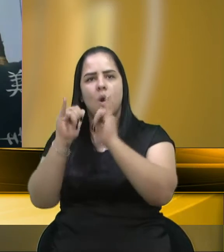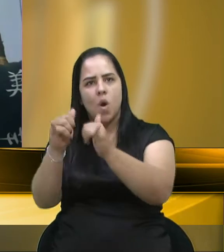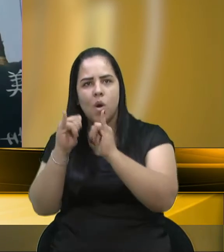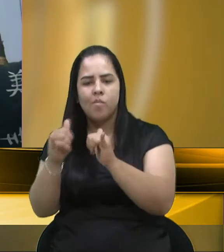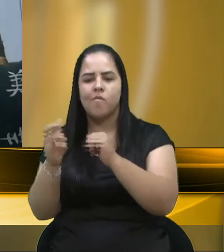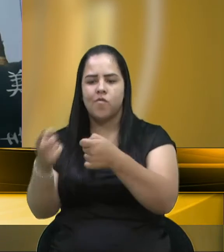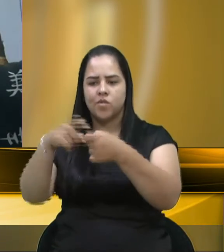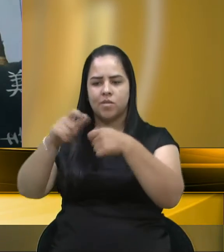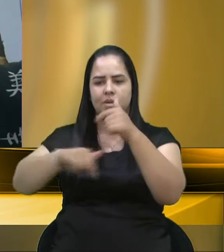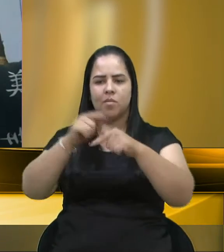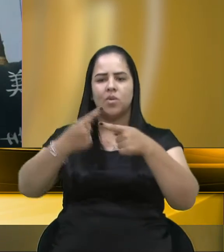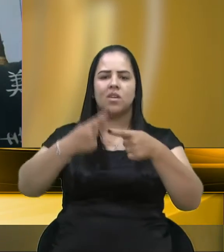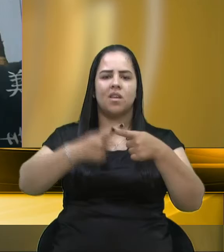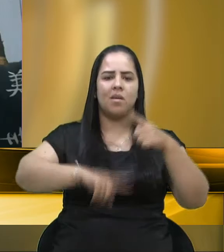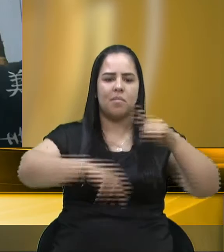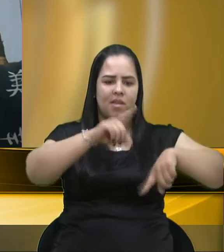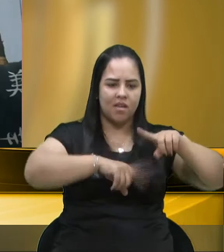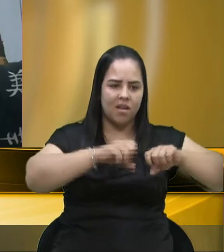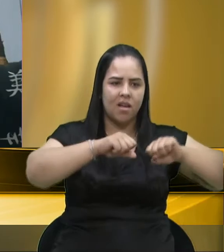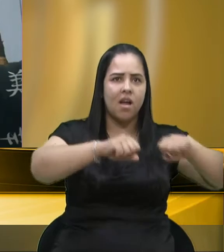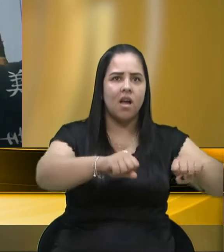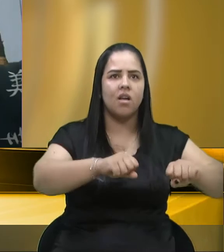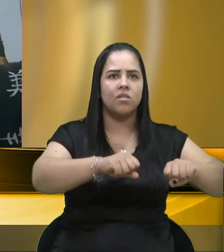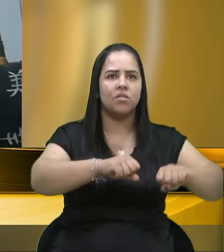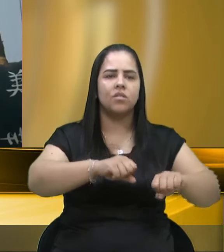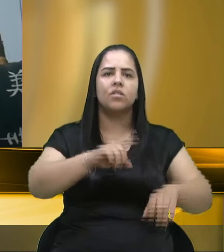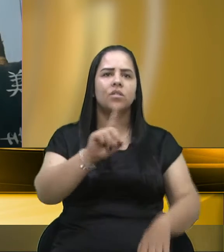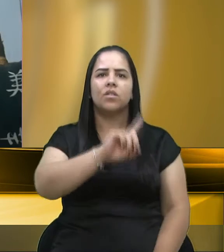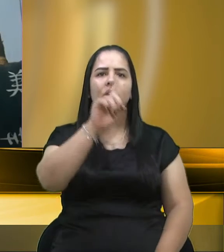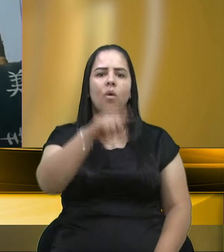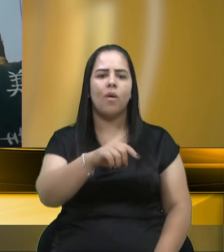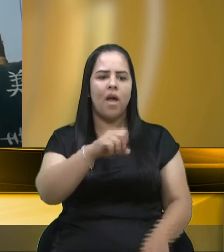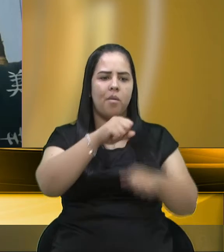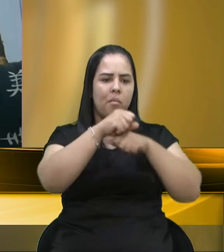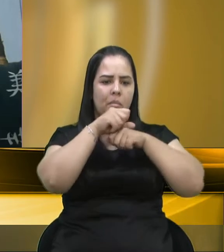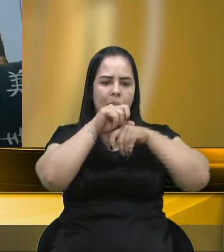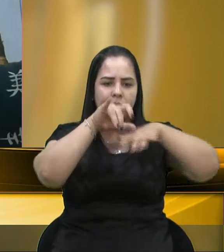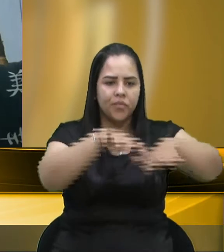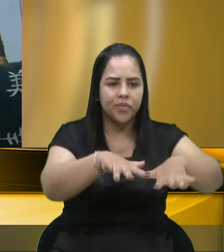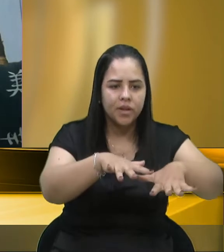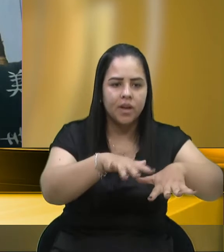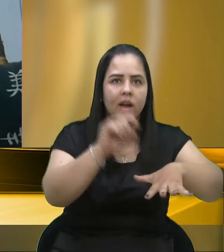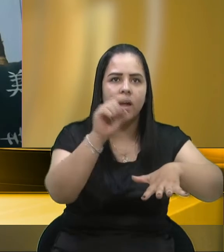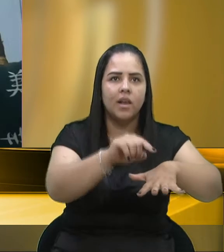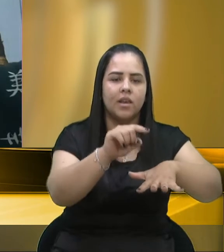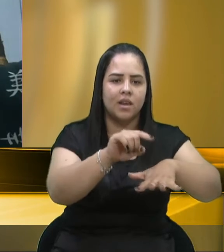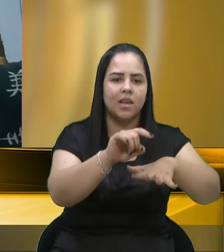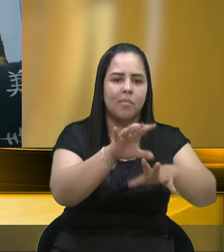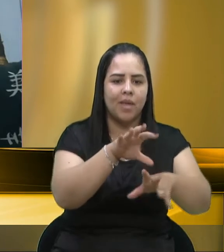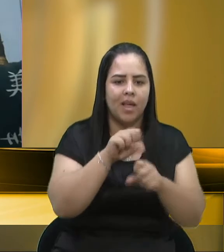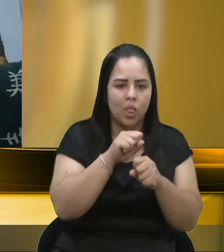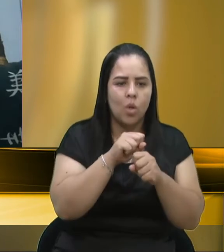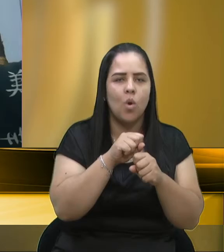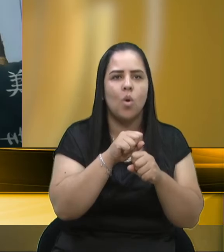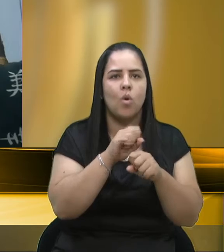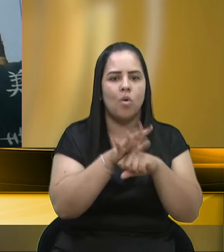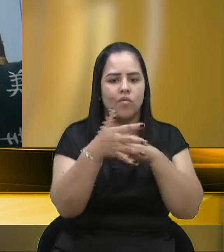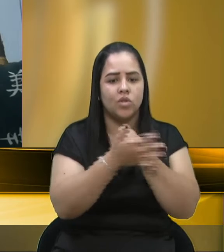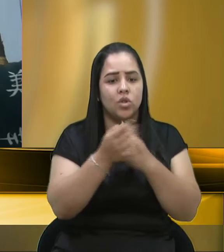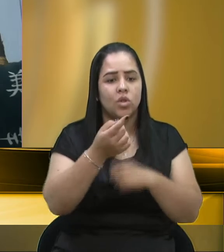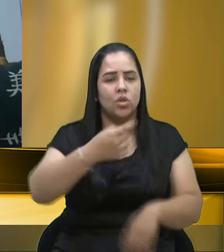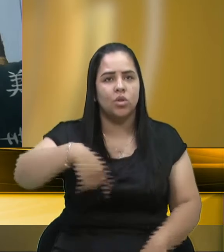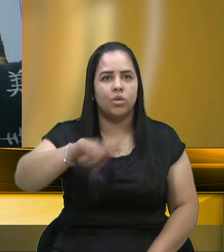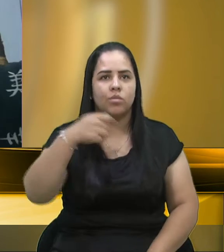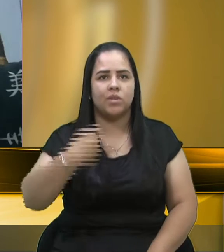comércio, o mercado, não é eles que estão infectando. Não é ali que está infectando. Nós precisamos é dar condições